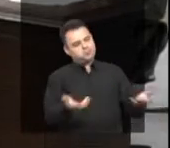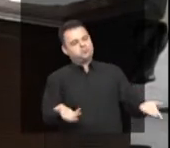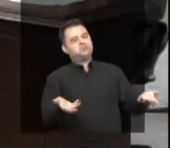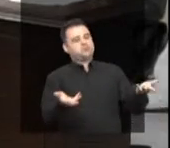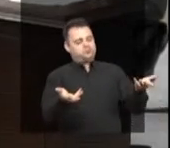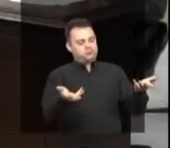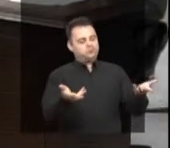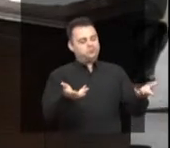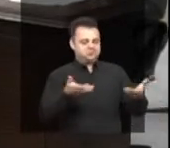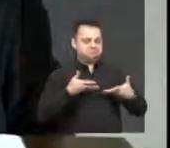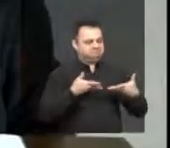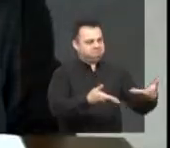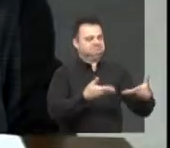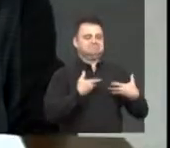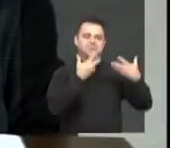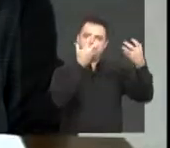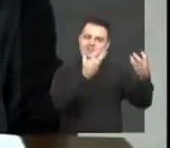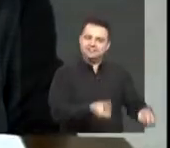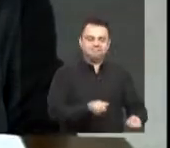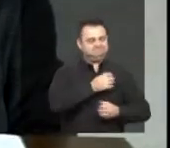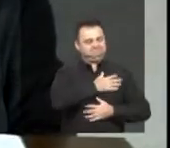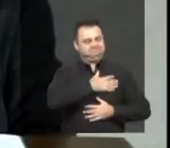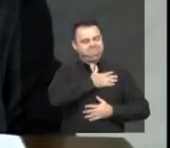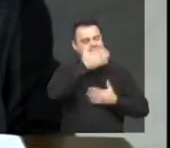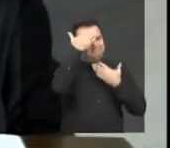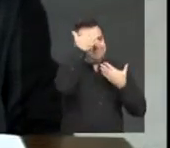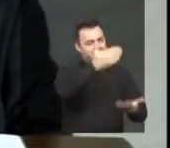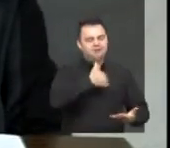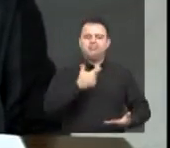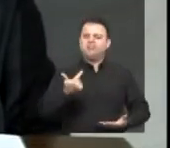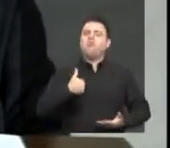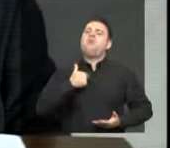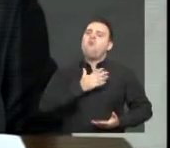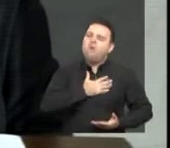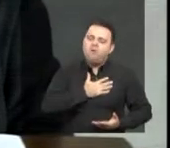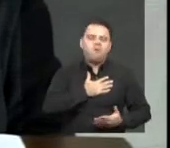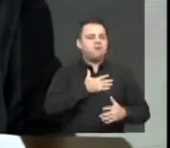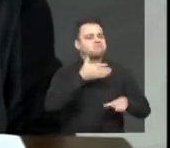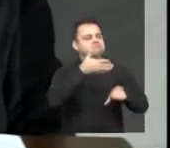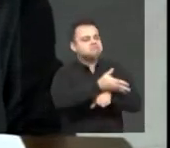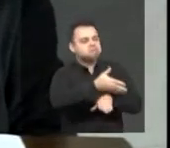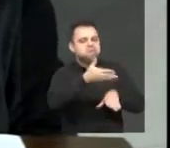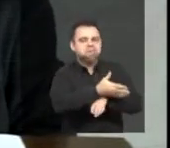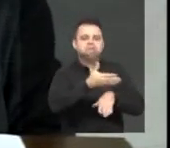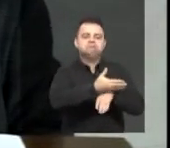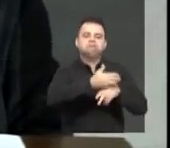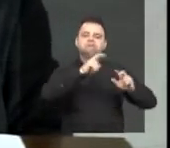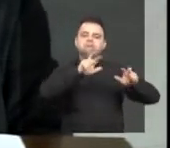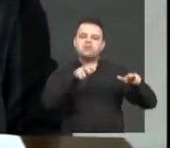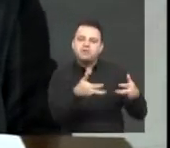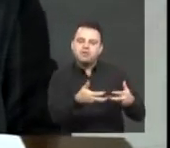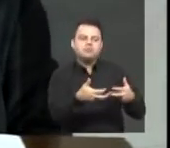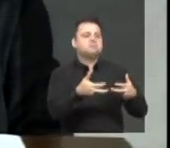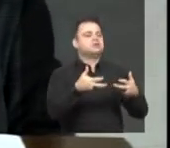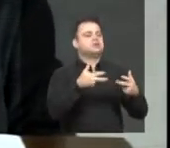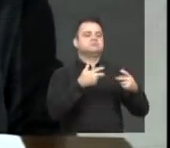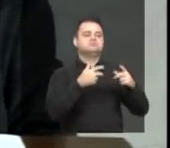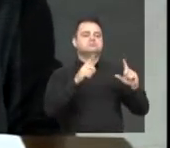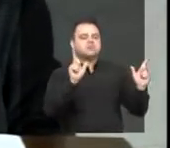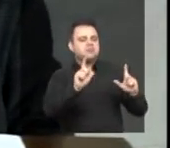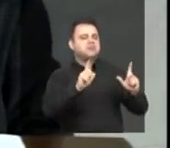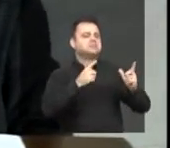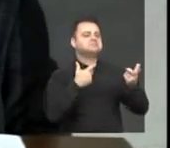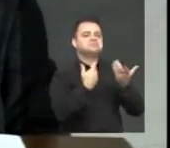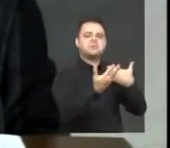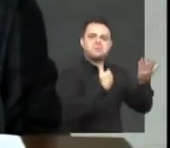agradecer da oportunidade de estar aqui. Sempre uma satisfação falar com vocês, da equipe da TV Câmara e com os nossos